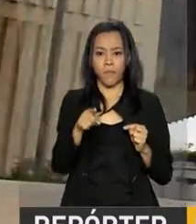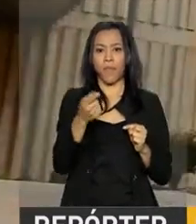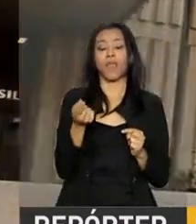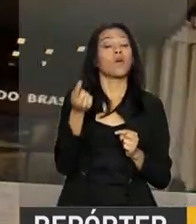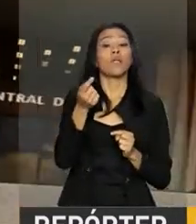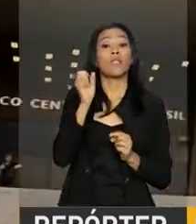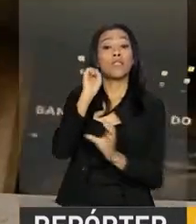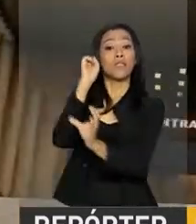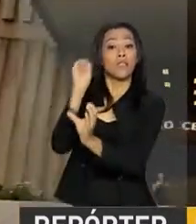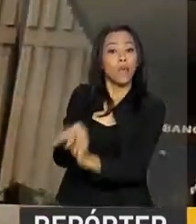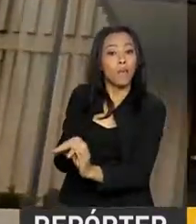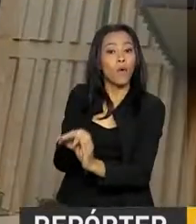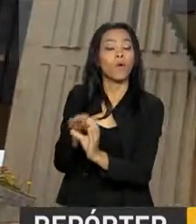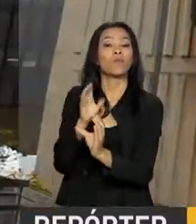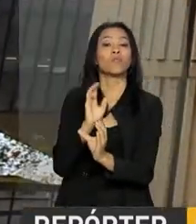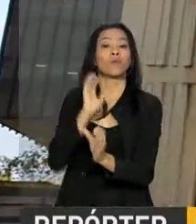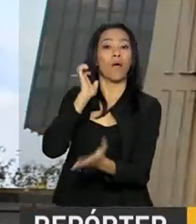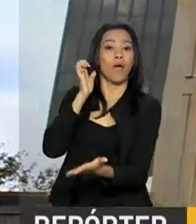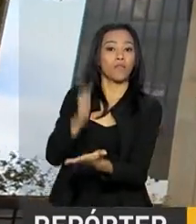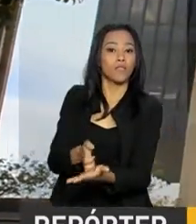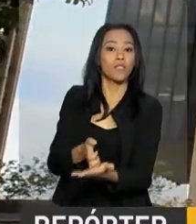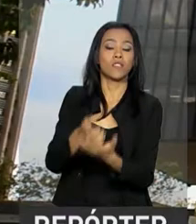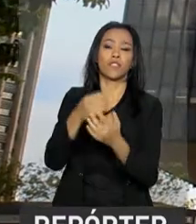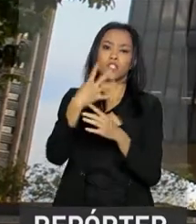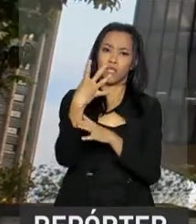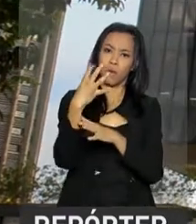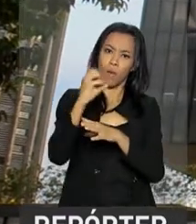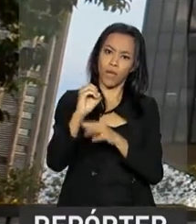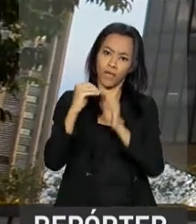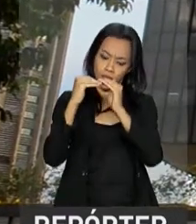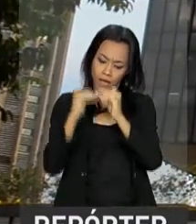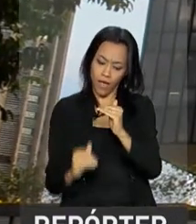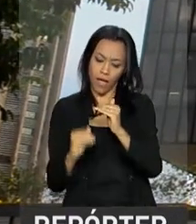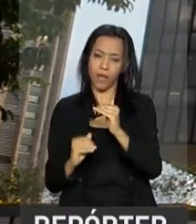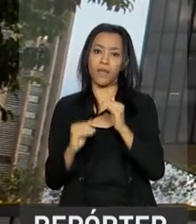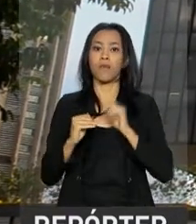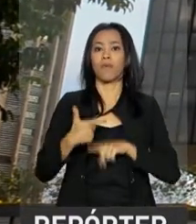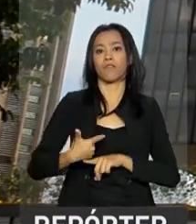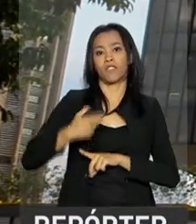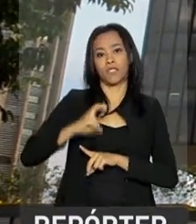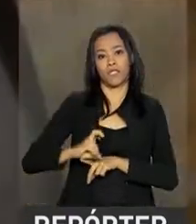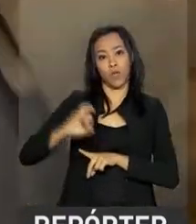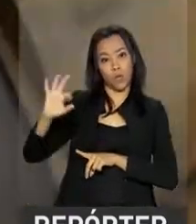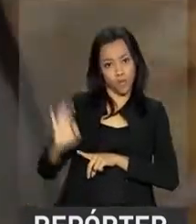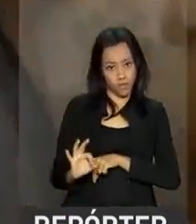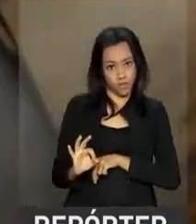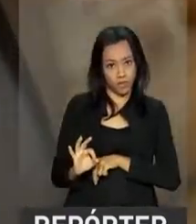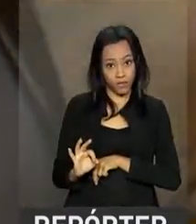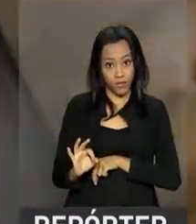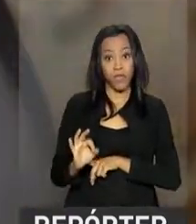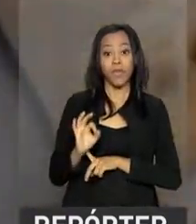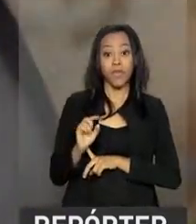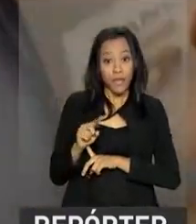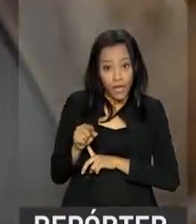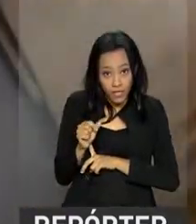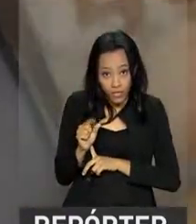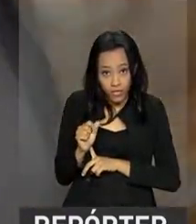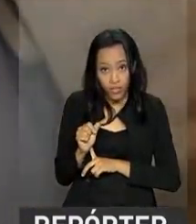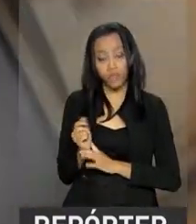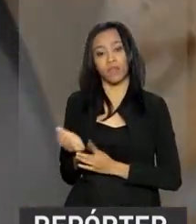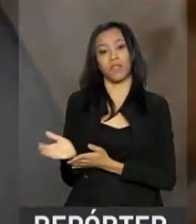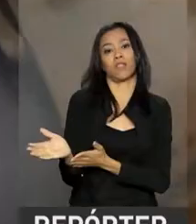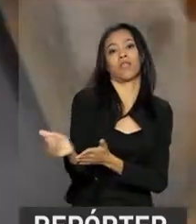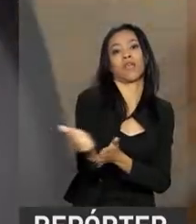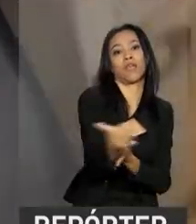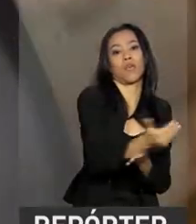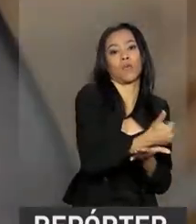à vista, a parcela do compulsório cai de 40% para 25% do que tem que ser recolhido ao